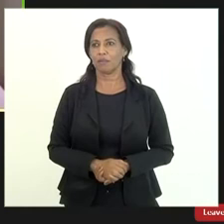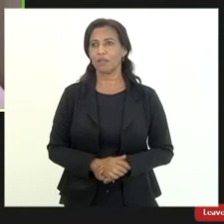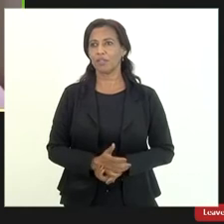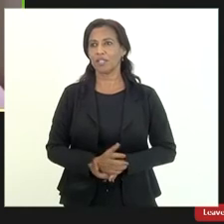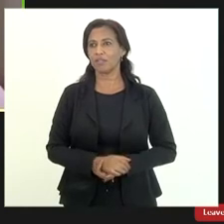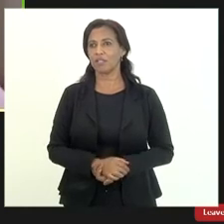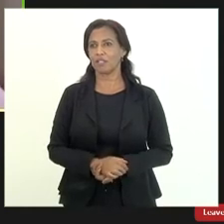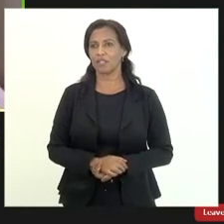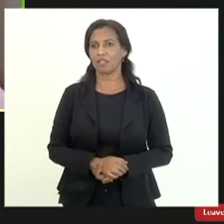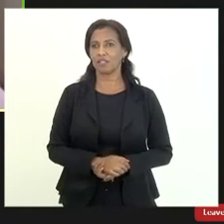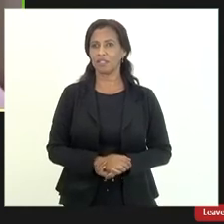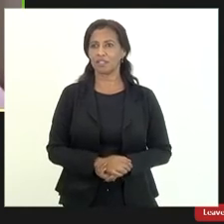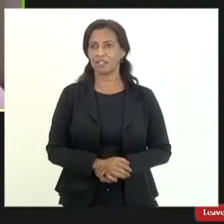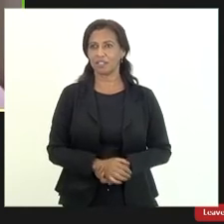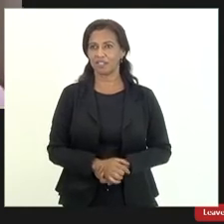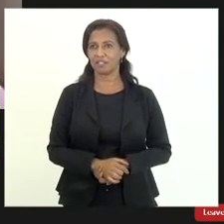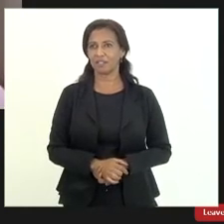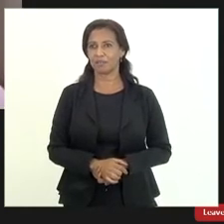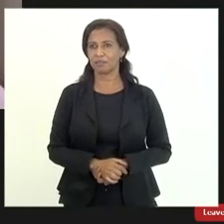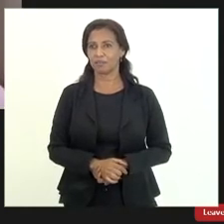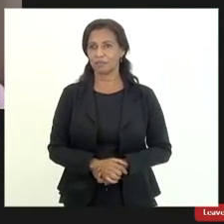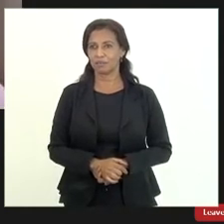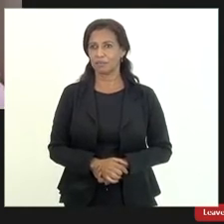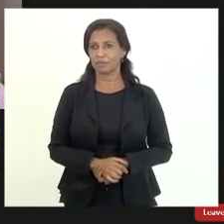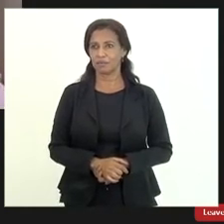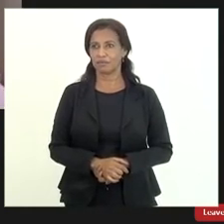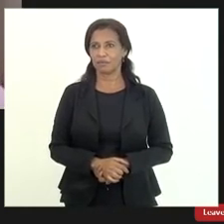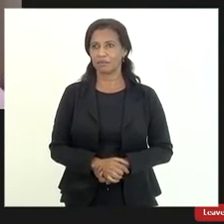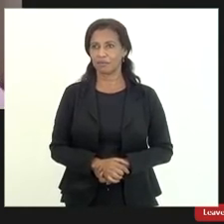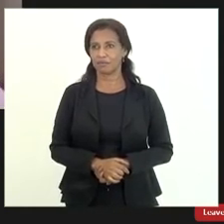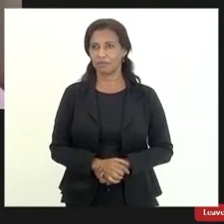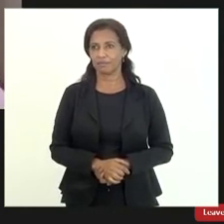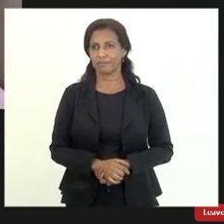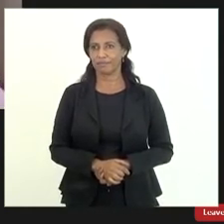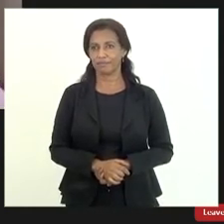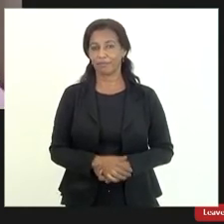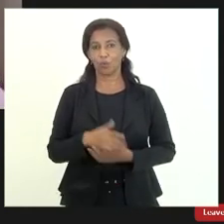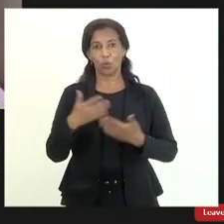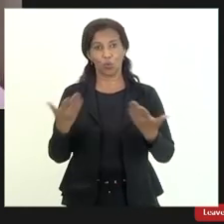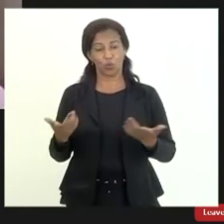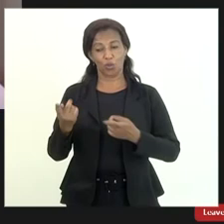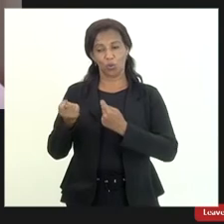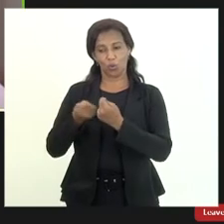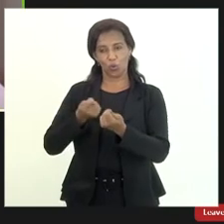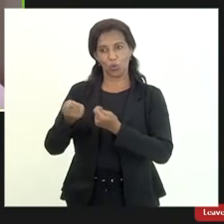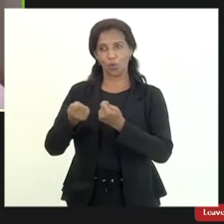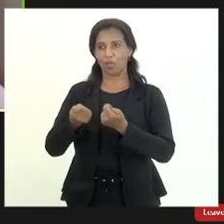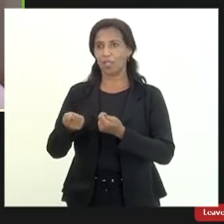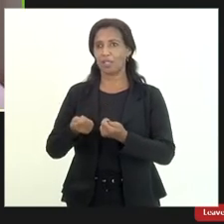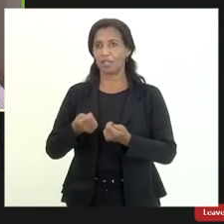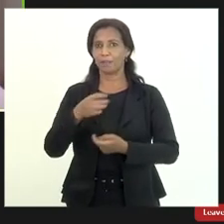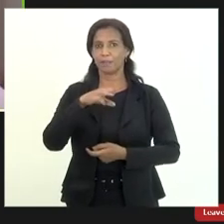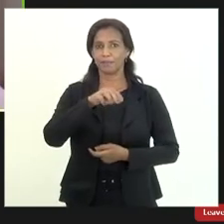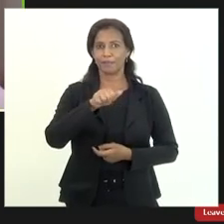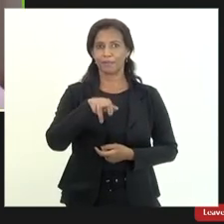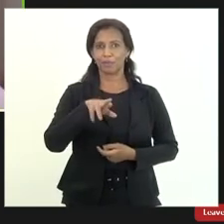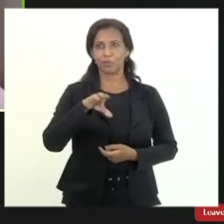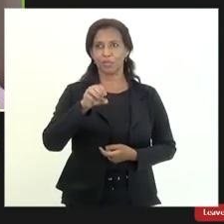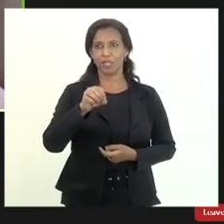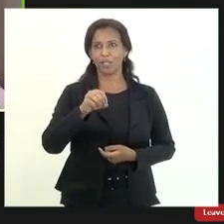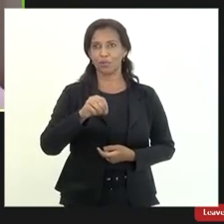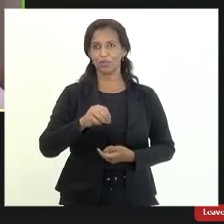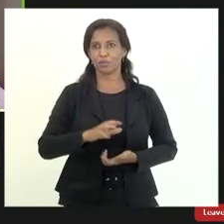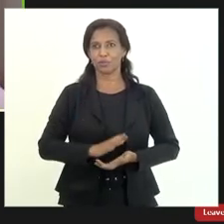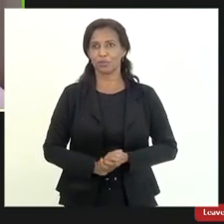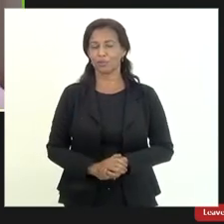bom mas olha só o economista Mauro Osório há